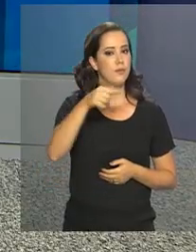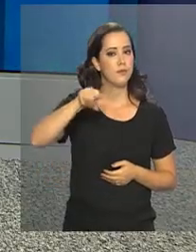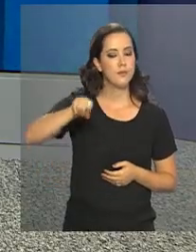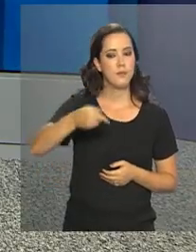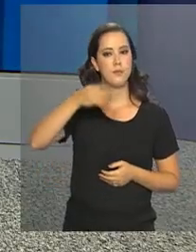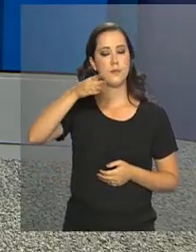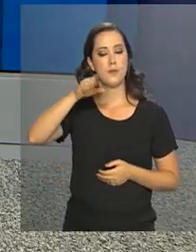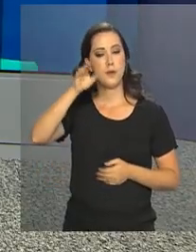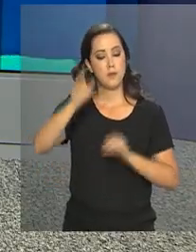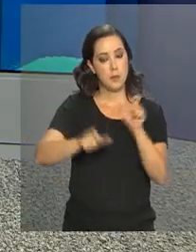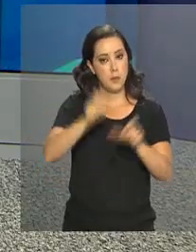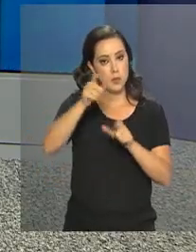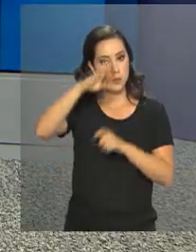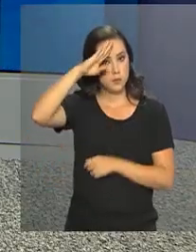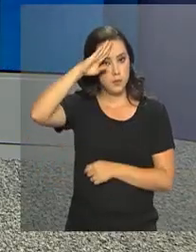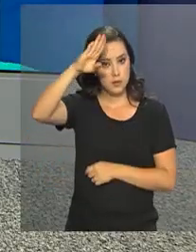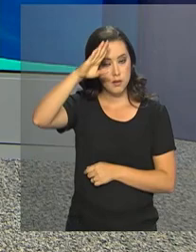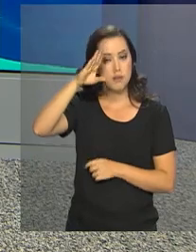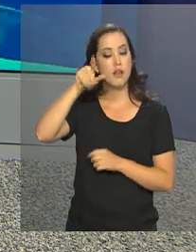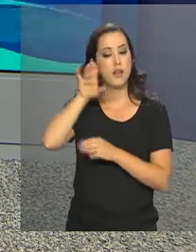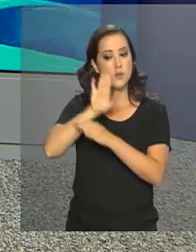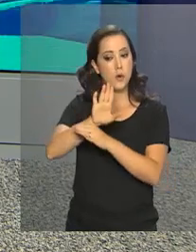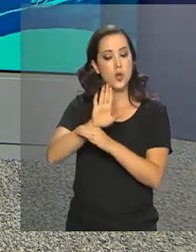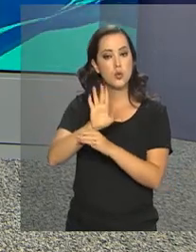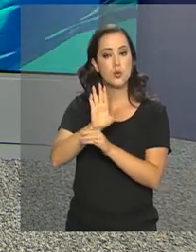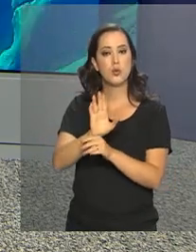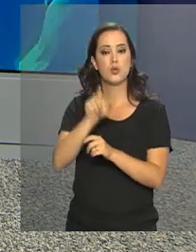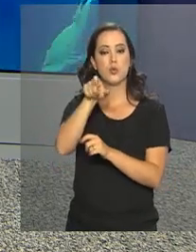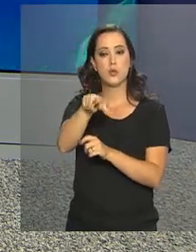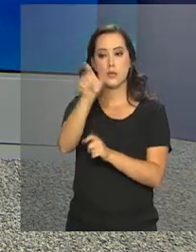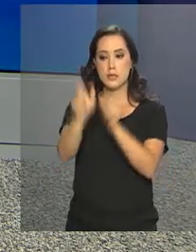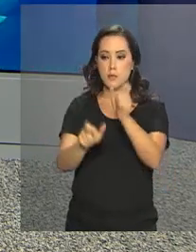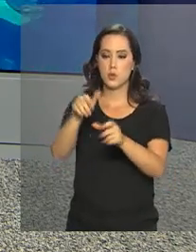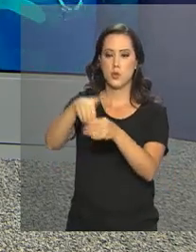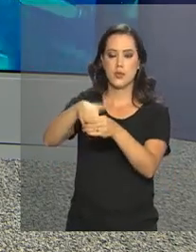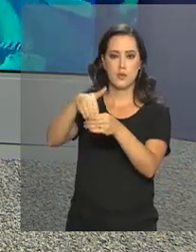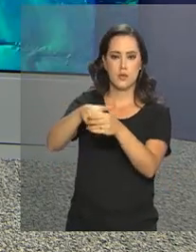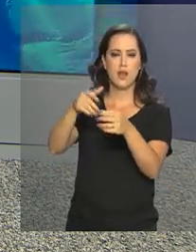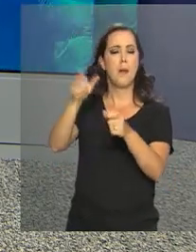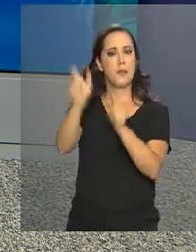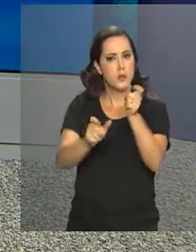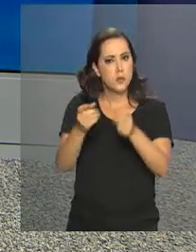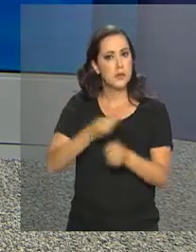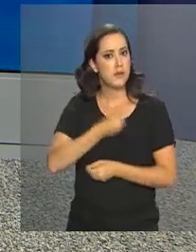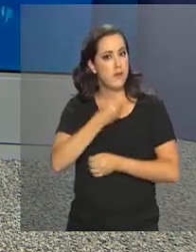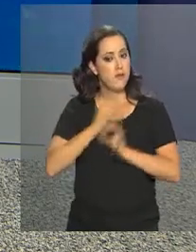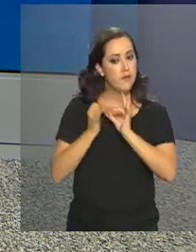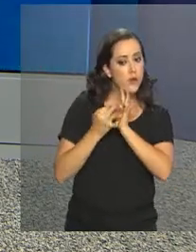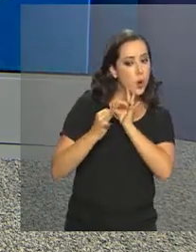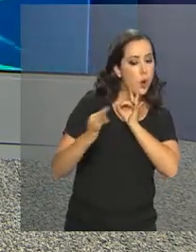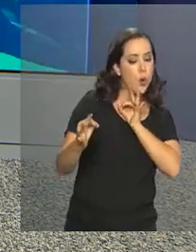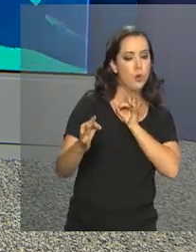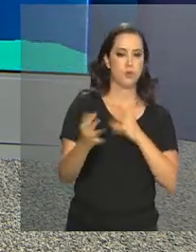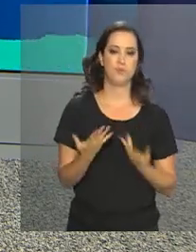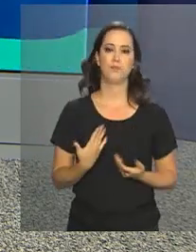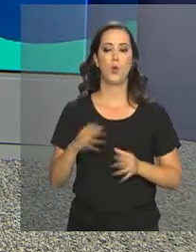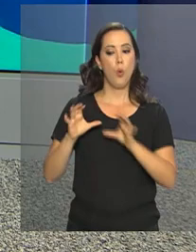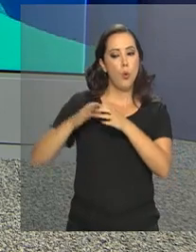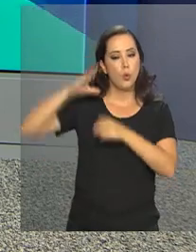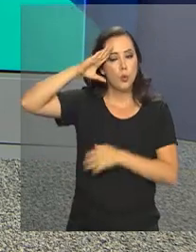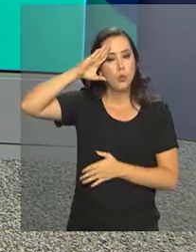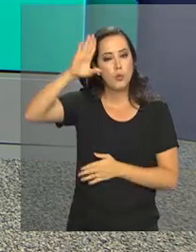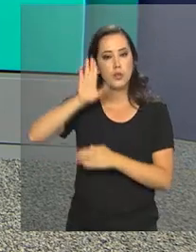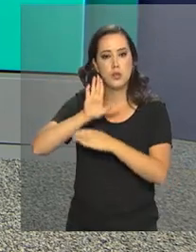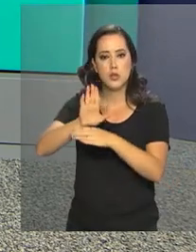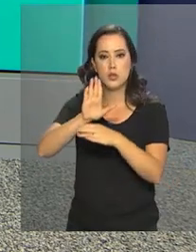militares vão garantir o direito ao voto em comunidades isoladas do país. As tropas auxiliam a justiça eleitoral na distribuição de